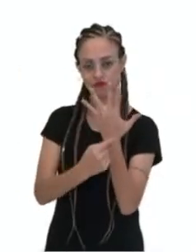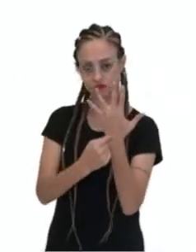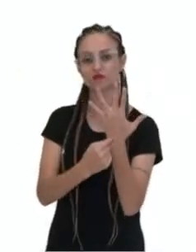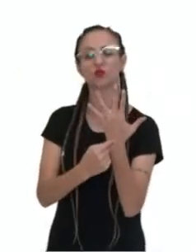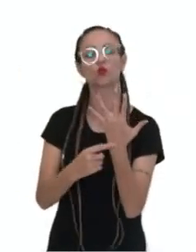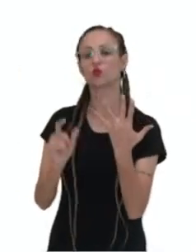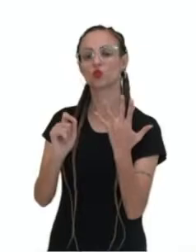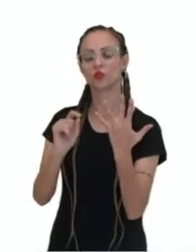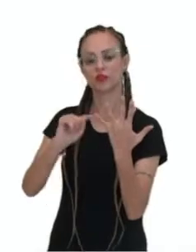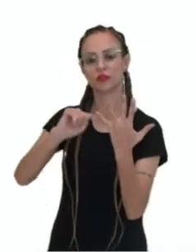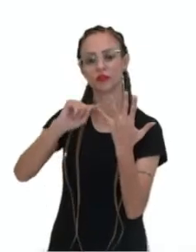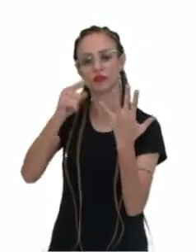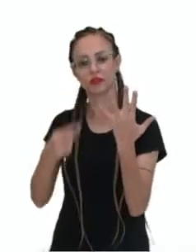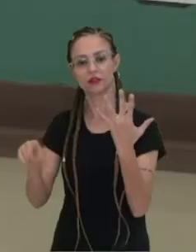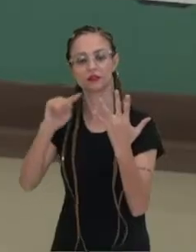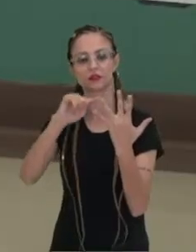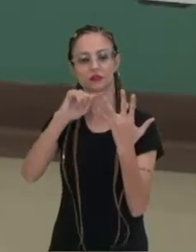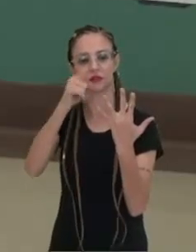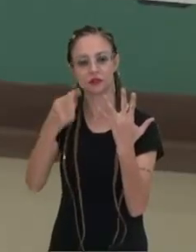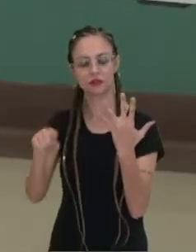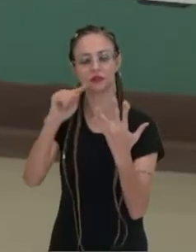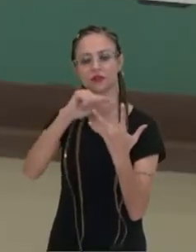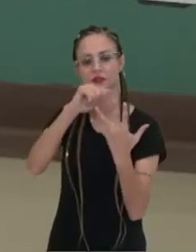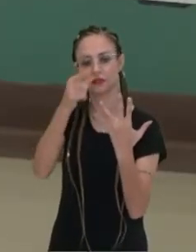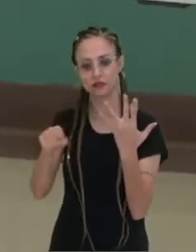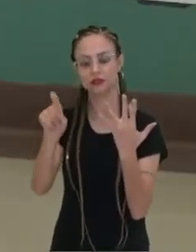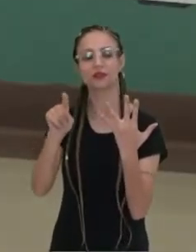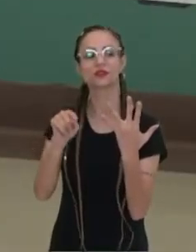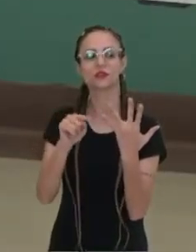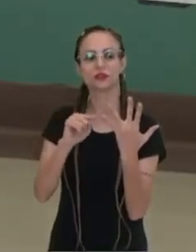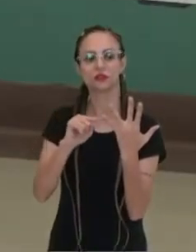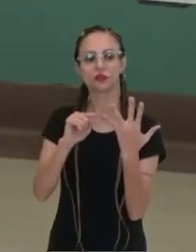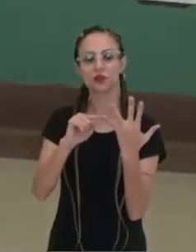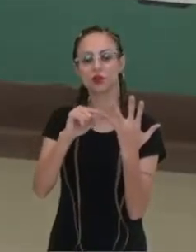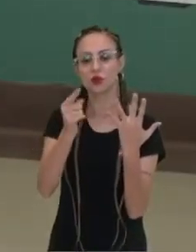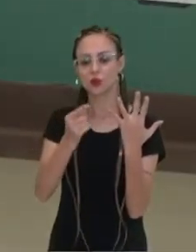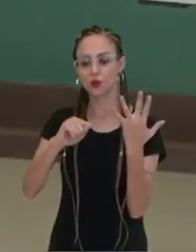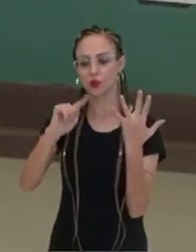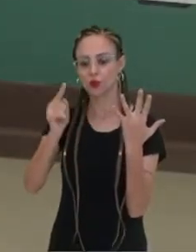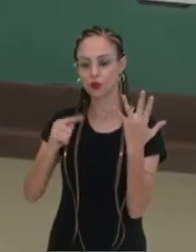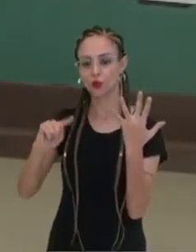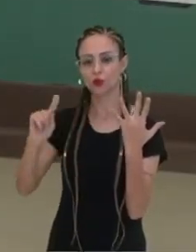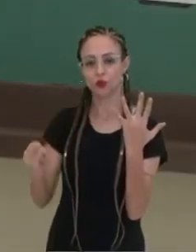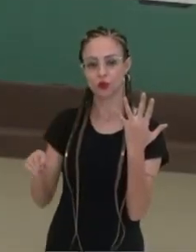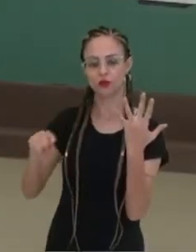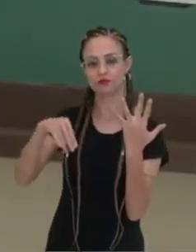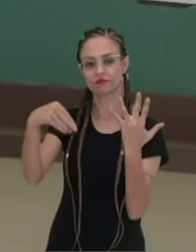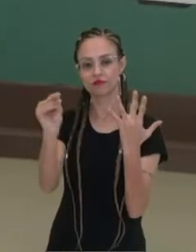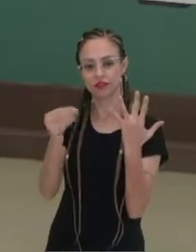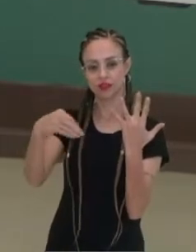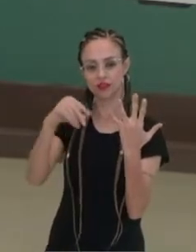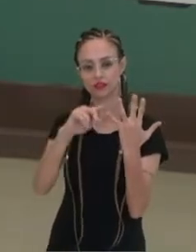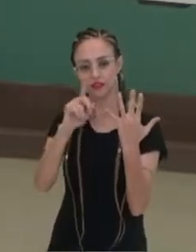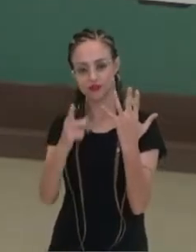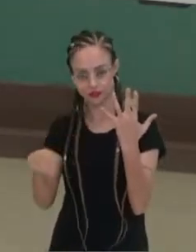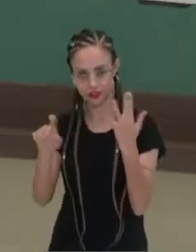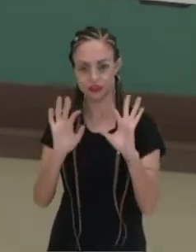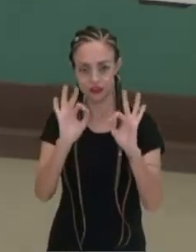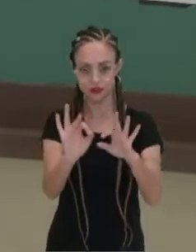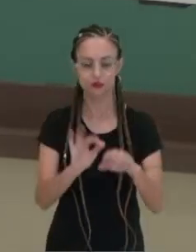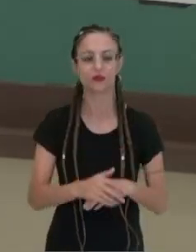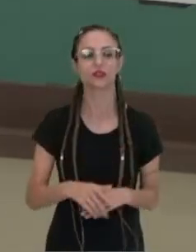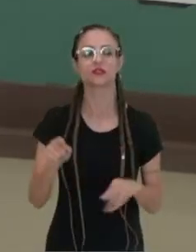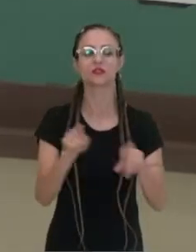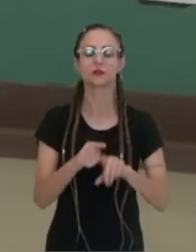onde partem o quê? Os braços que são bastante longos e flexíveis, certo? E